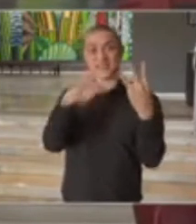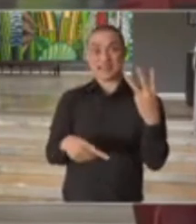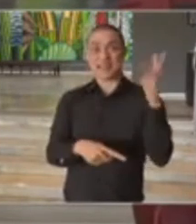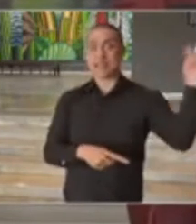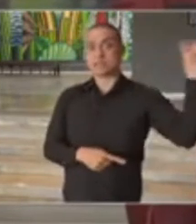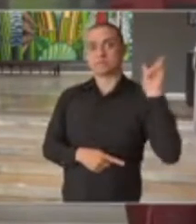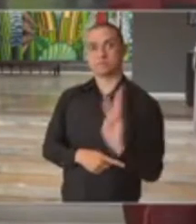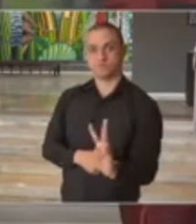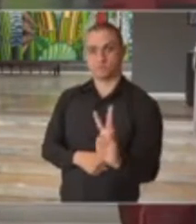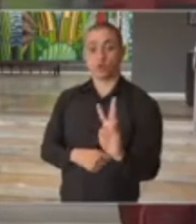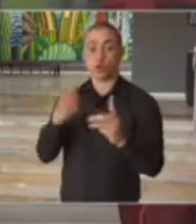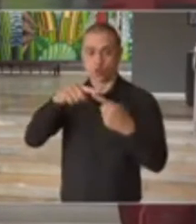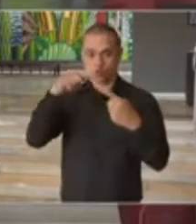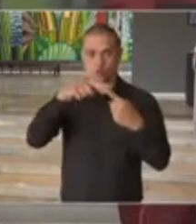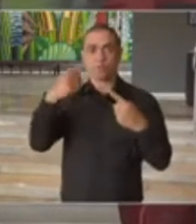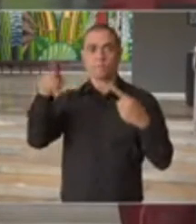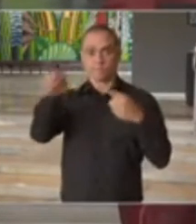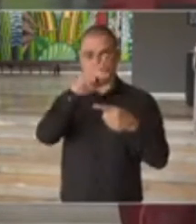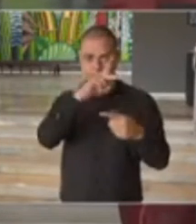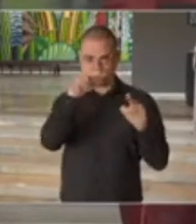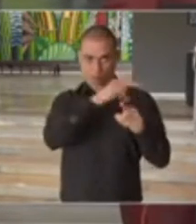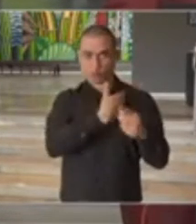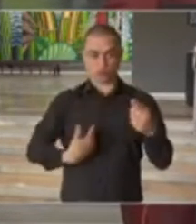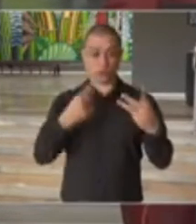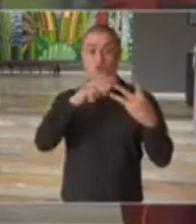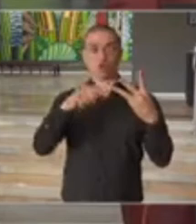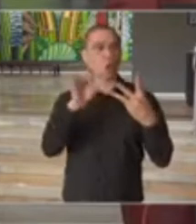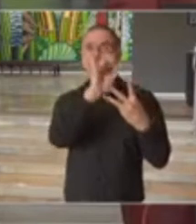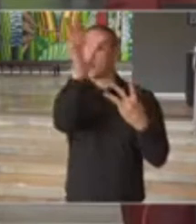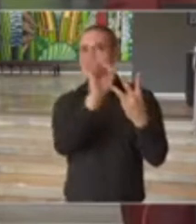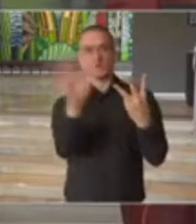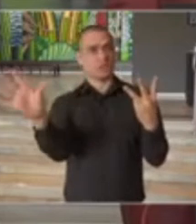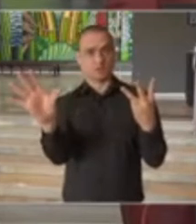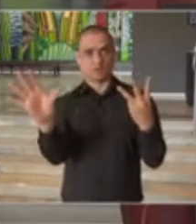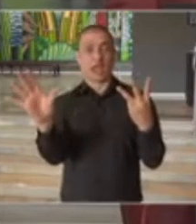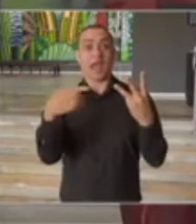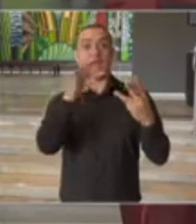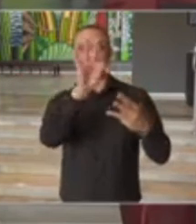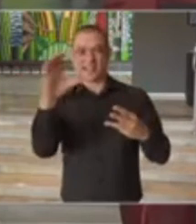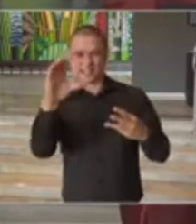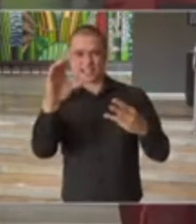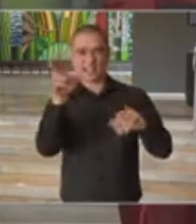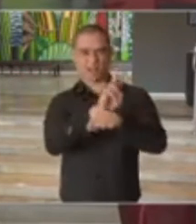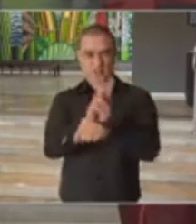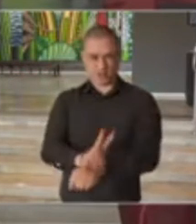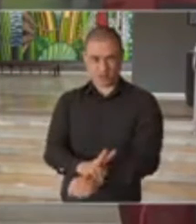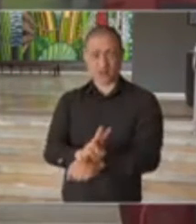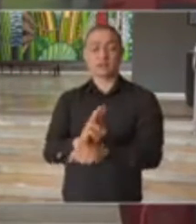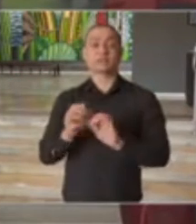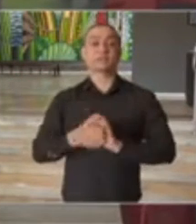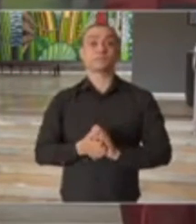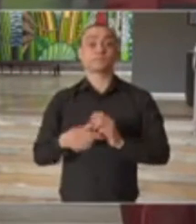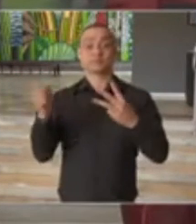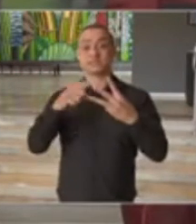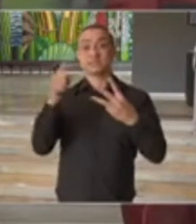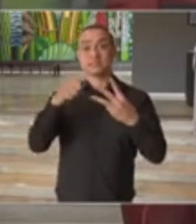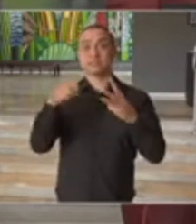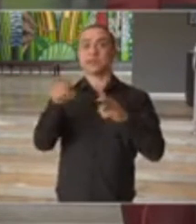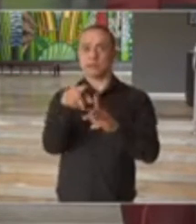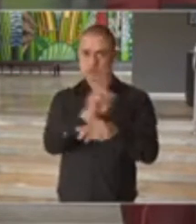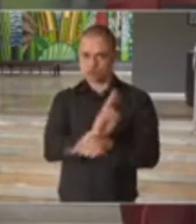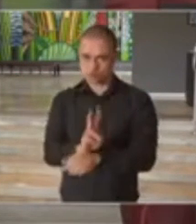órgãos, um do Estado e dois independentes, o órgão fiscalizador, que é o Tribunal de Contas do Estado, o órgão também